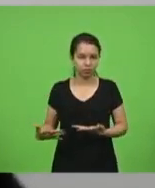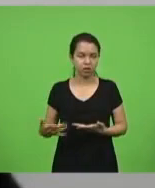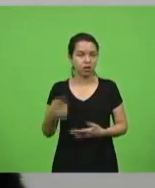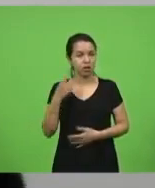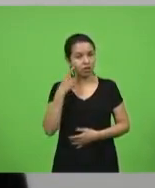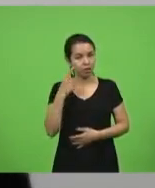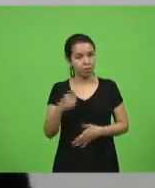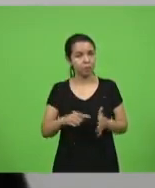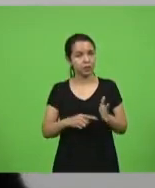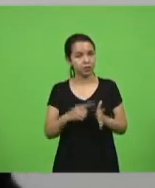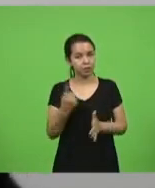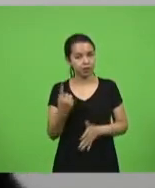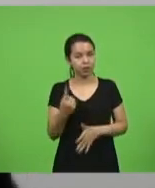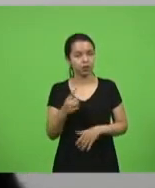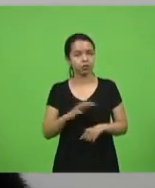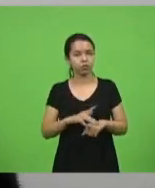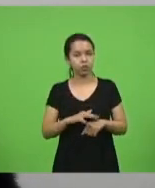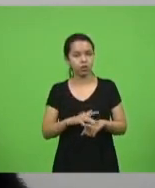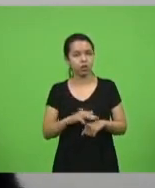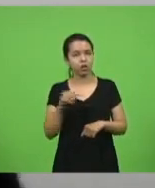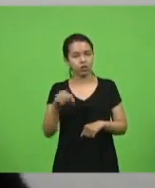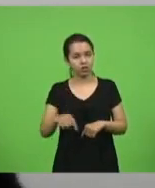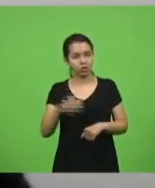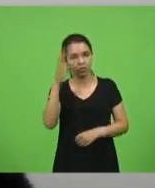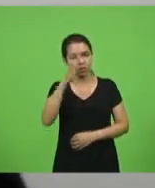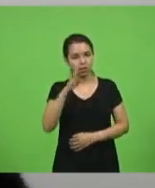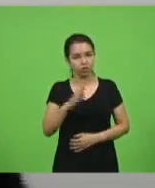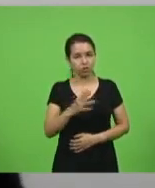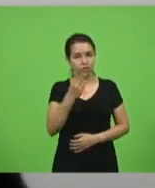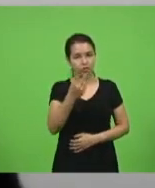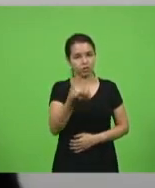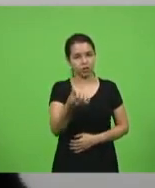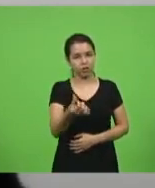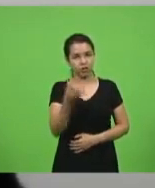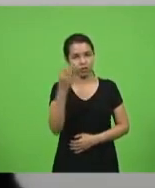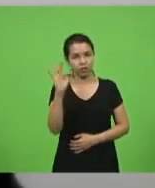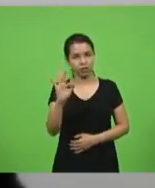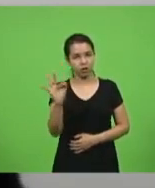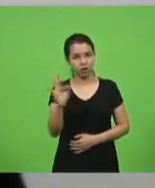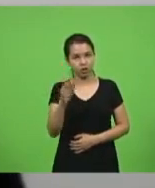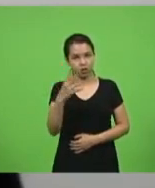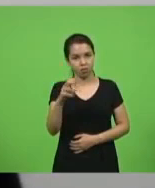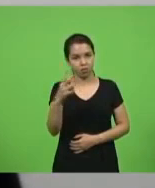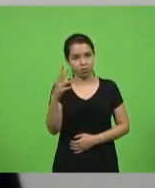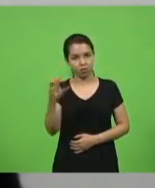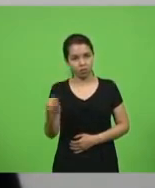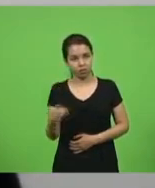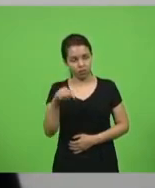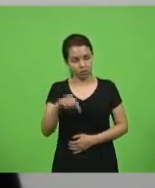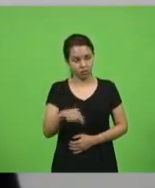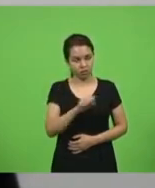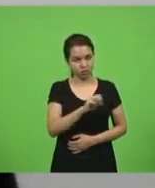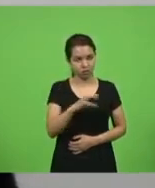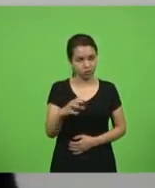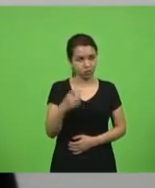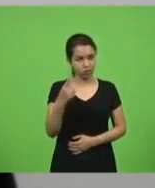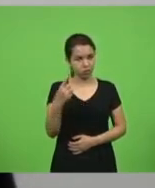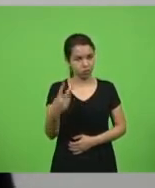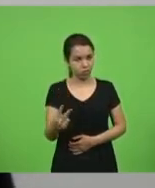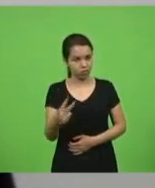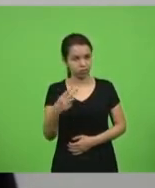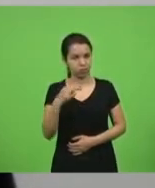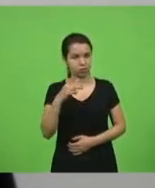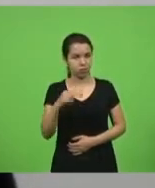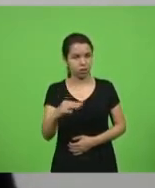confirmado no Brasil em 26 de fevereiro de 2020, em Santa Catarina, em 12 de março